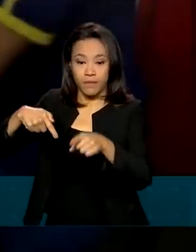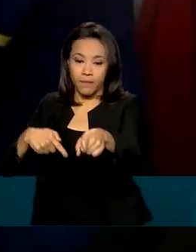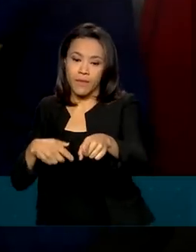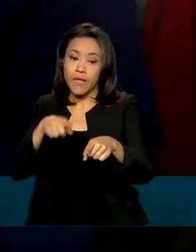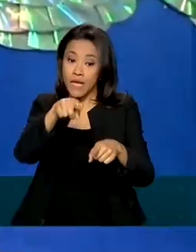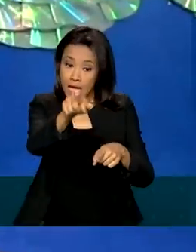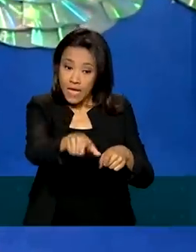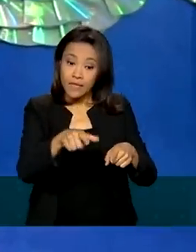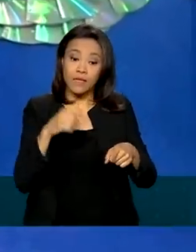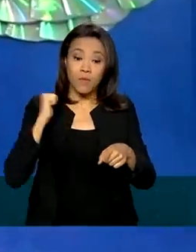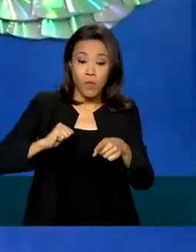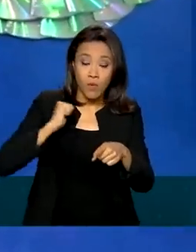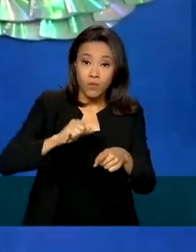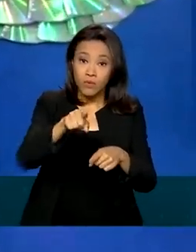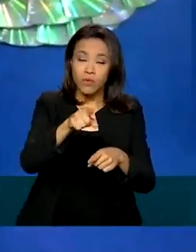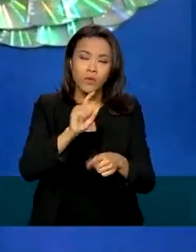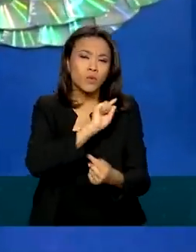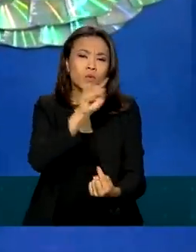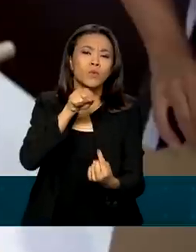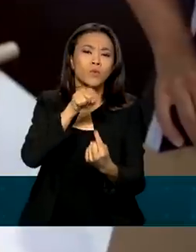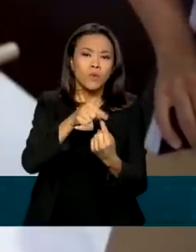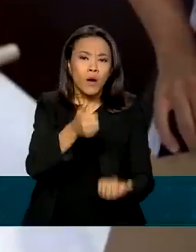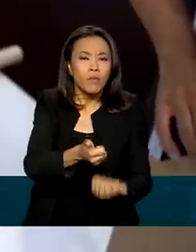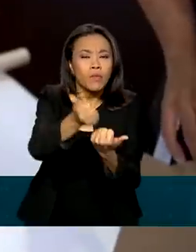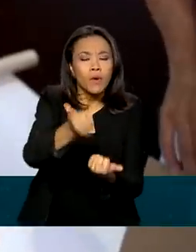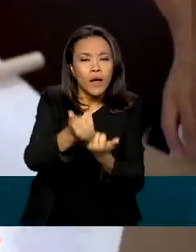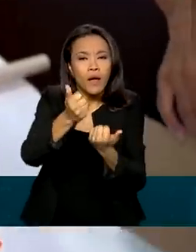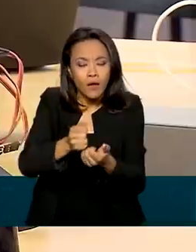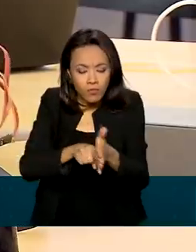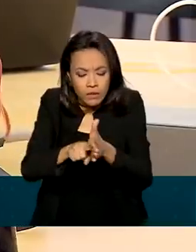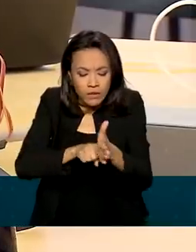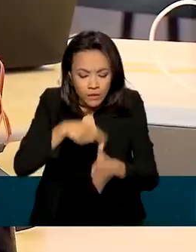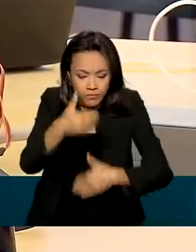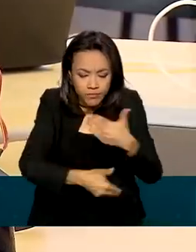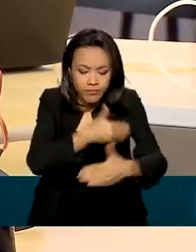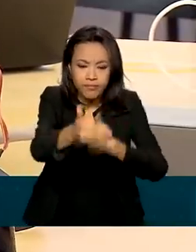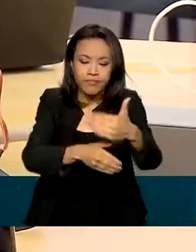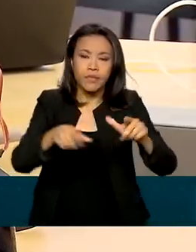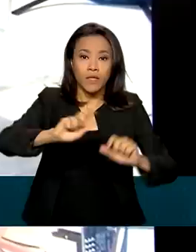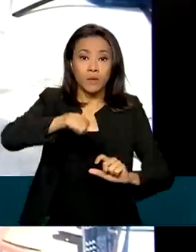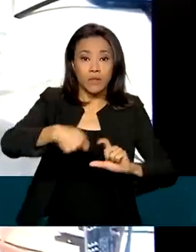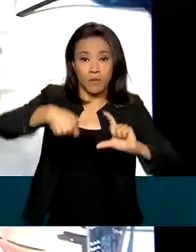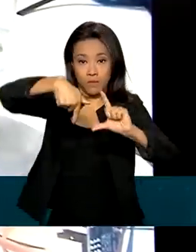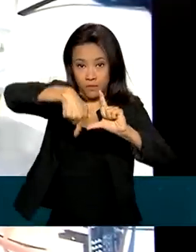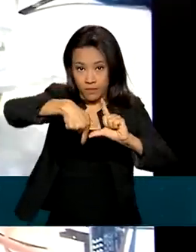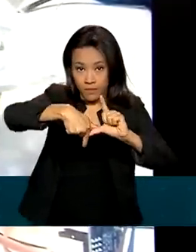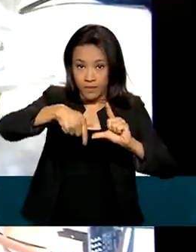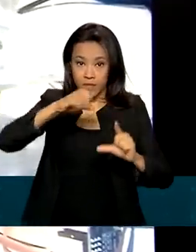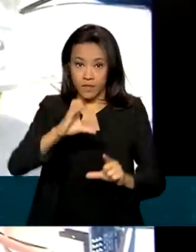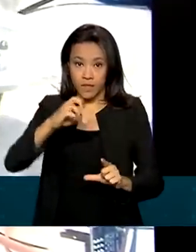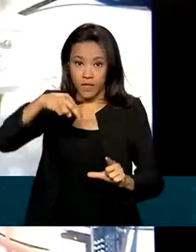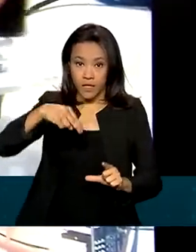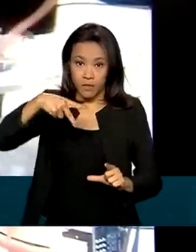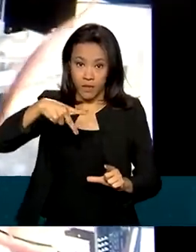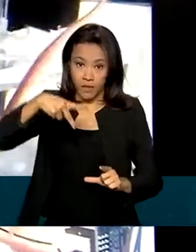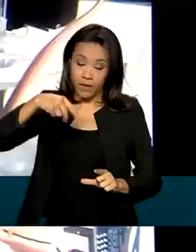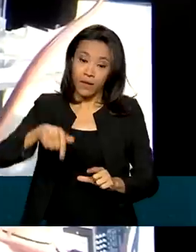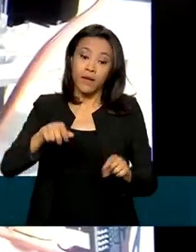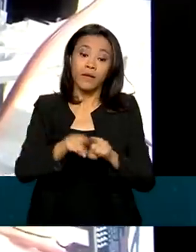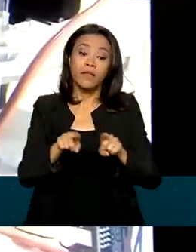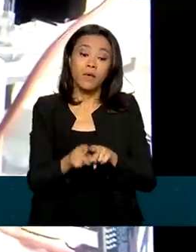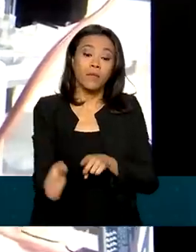Conselho Nacional de Desenvolvimento Científico e Tecnológico, o CNPq, e do Ministério da Ciência,